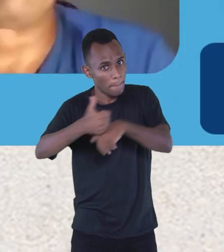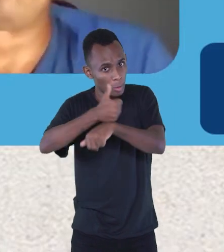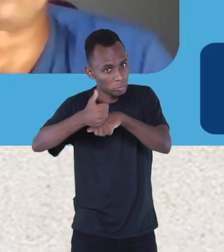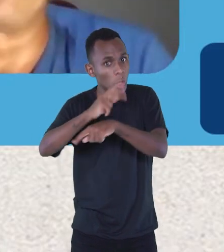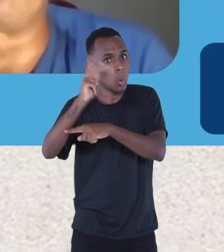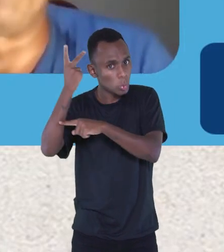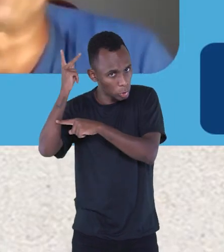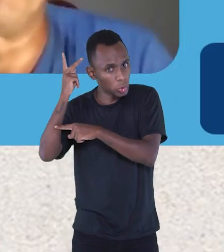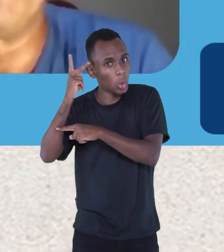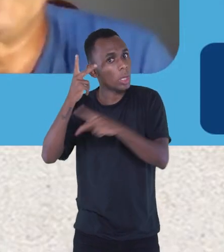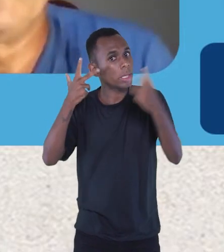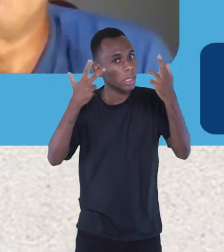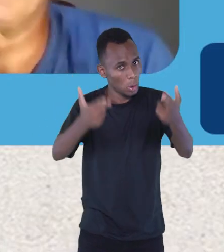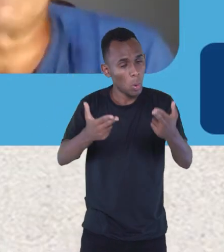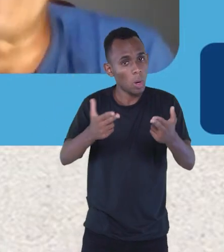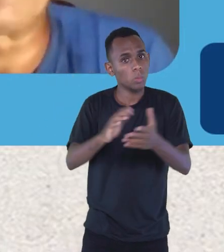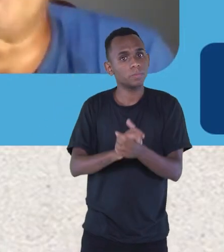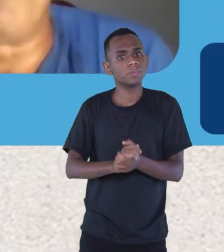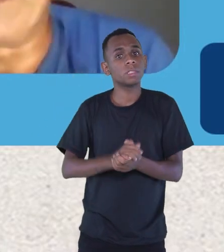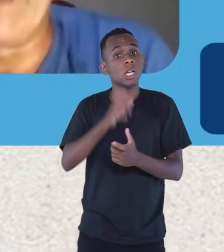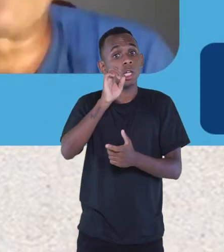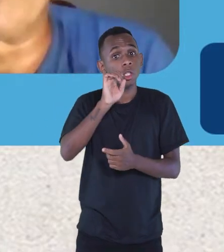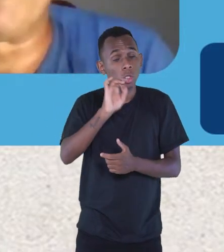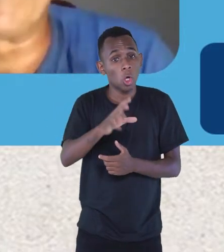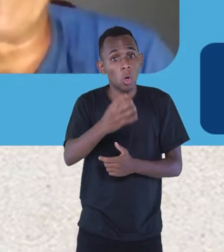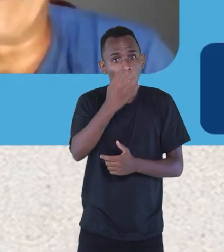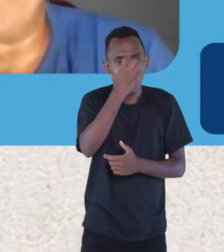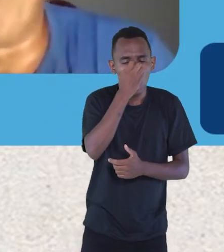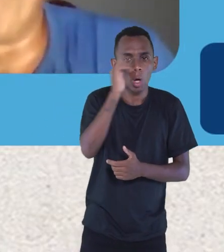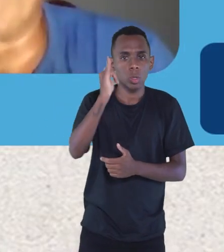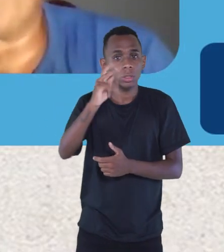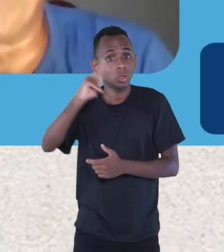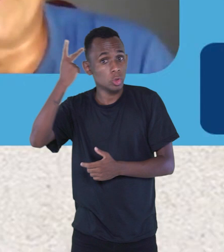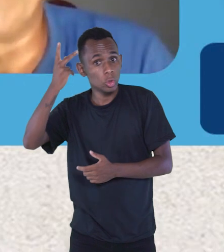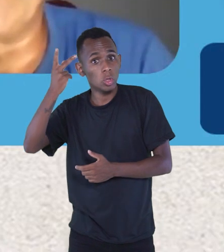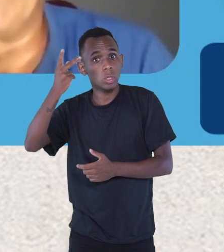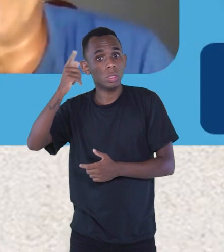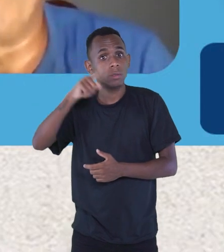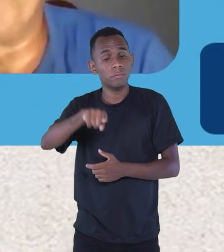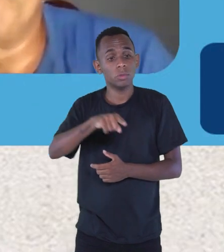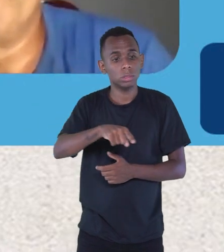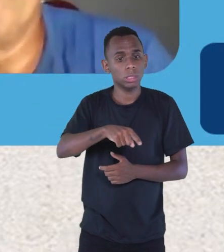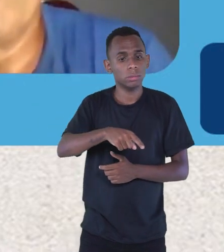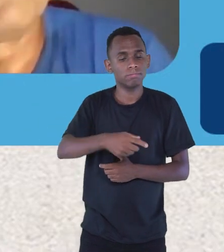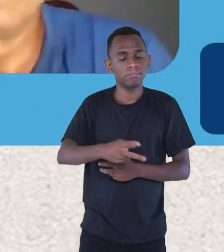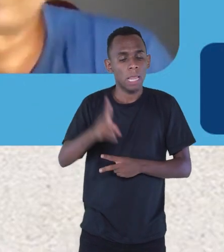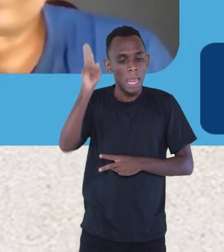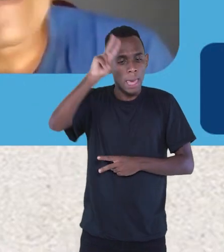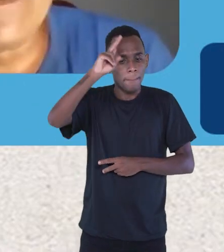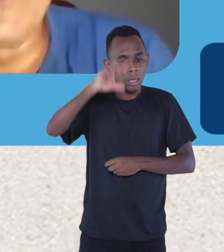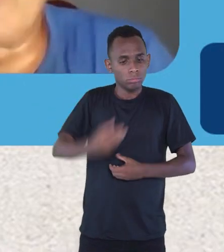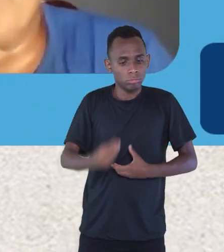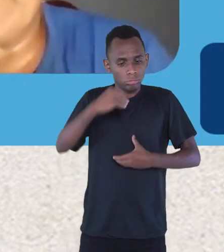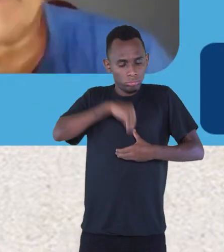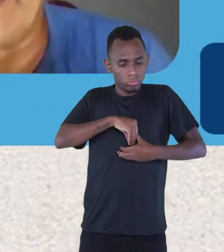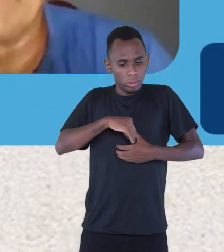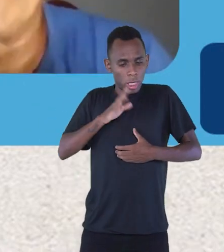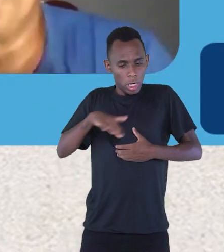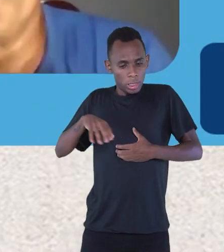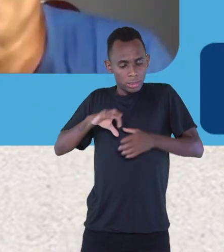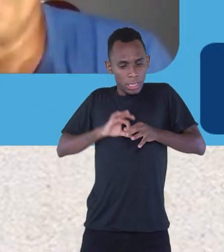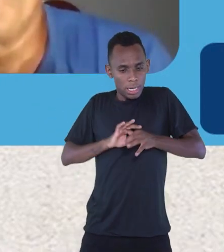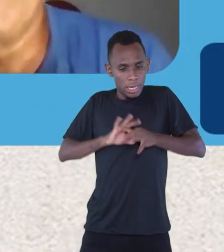pergunta que você me fez lá no começo. Você só vai ser um bom palhaço quando você der a mão para a sua criança interior. Sem isso,